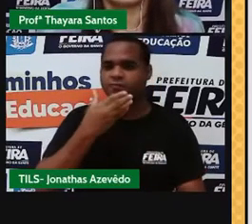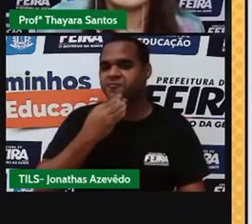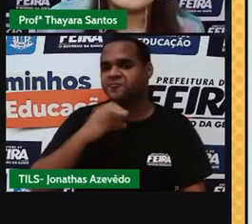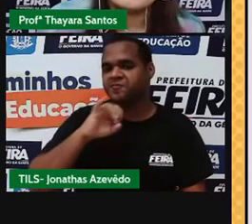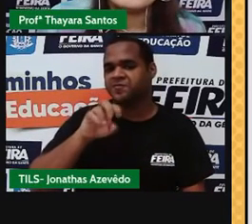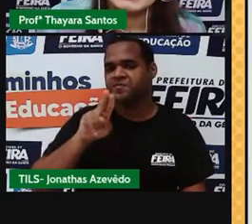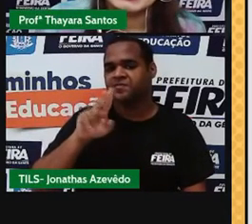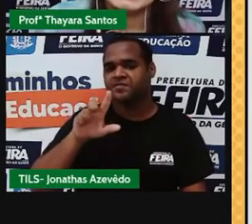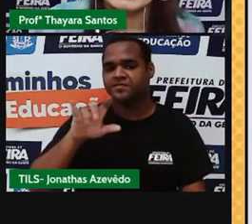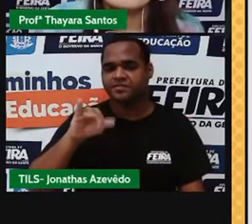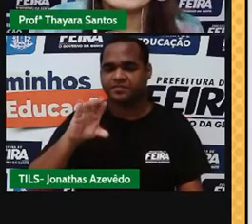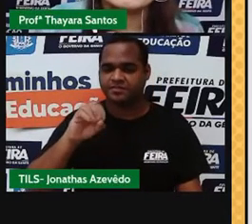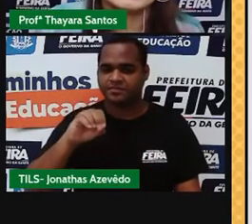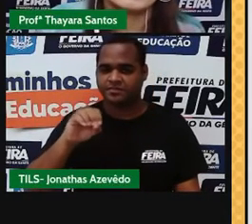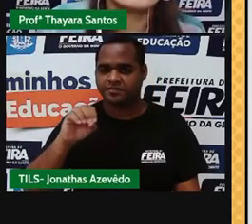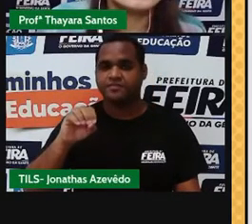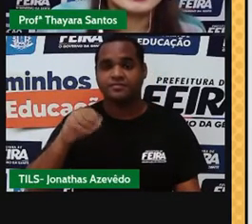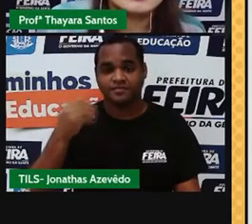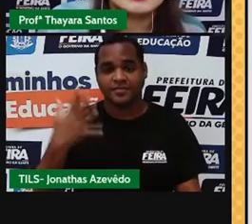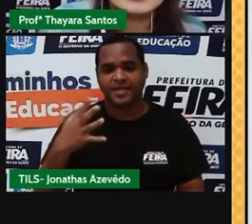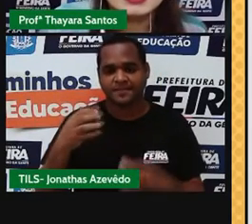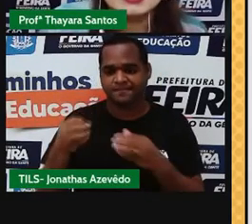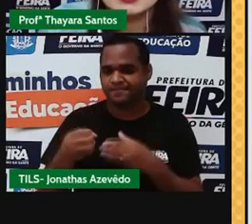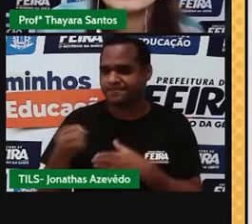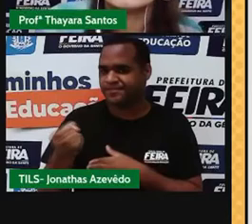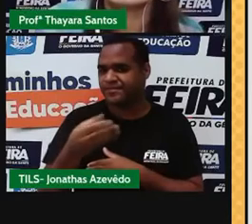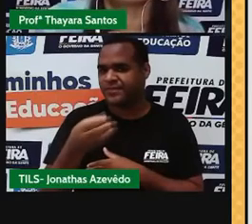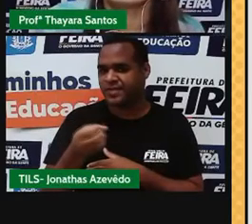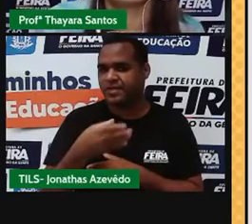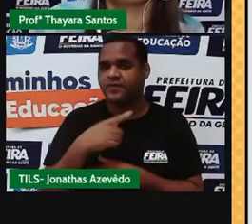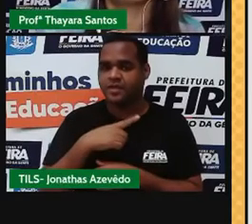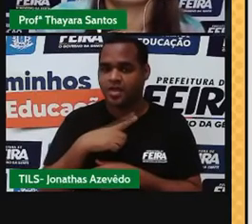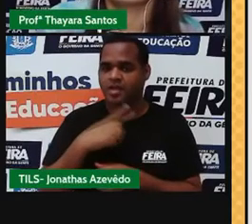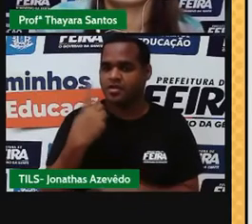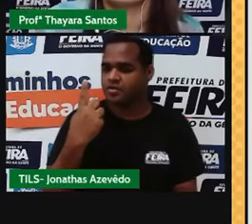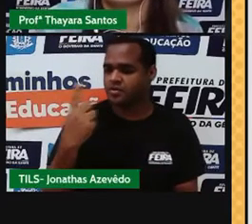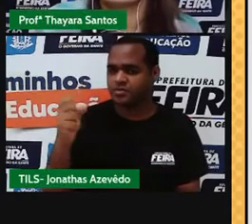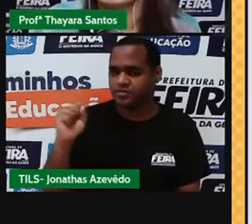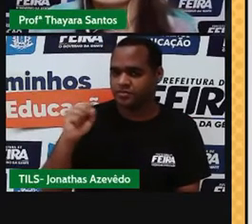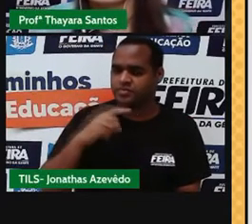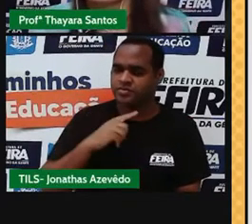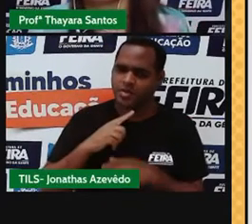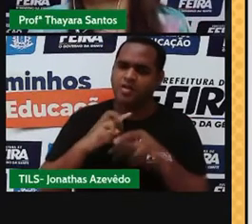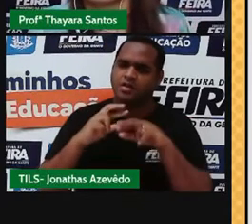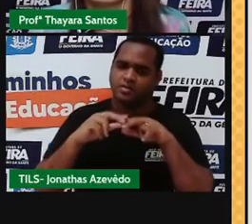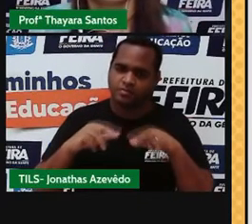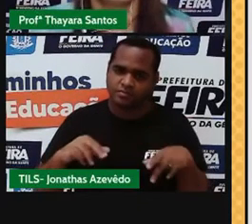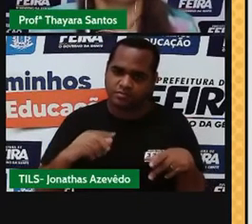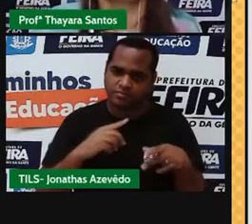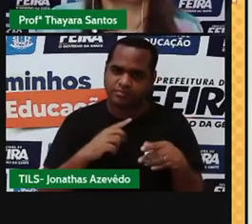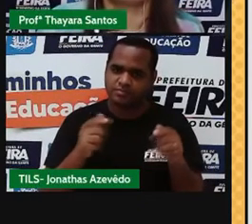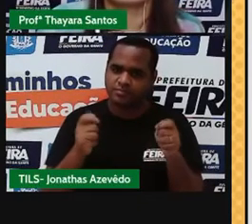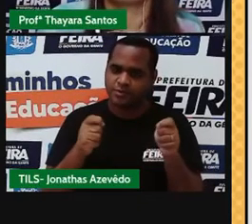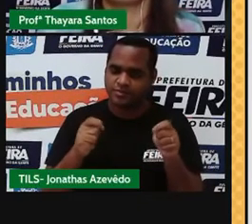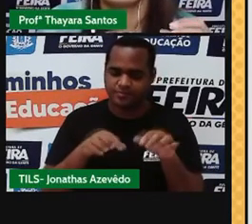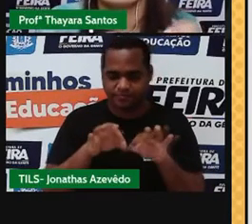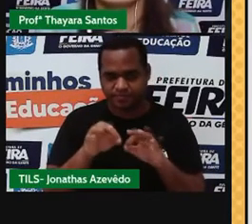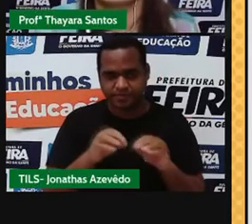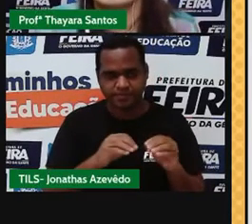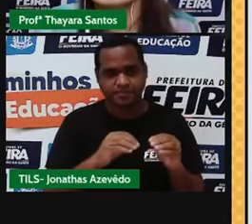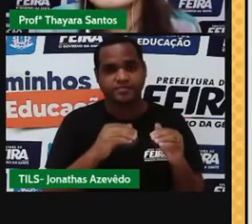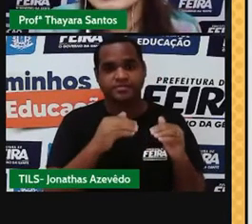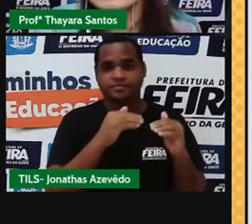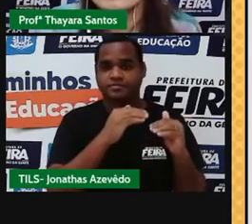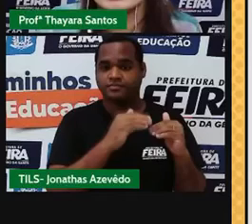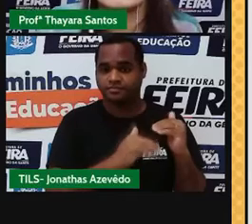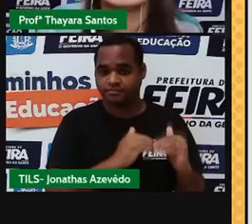Lotharmeier. E ela apresenta, como eu já falei pra vocês antes, 118 elementos químicos que vão estar organizados em forma